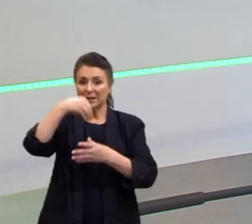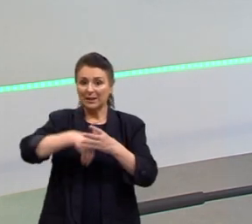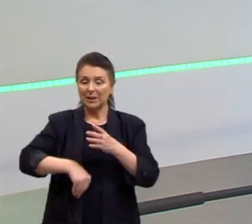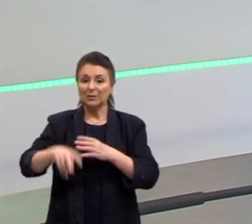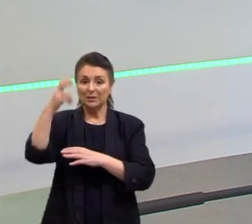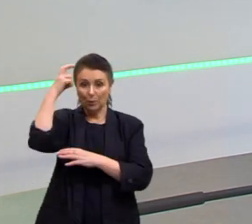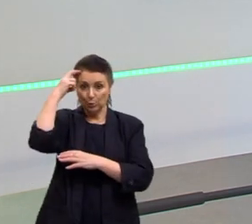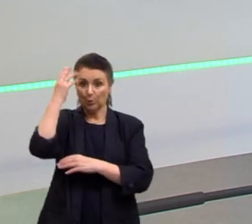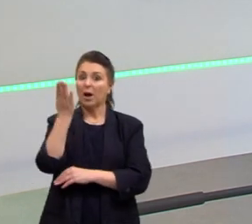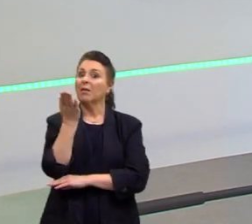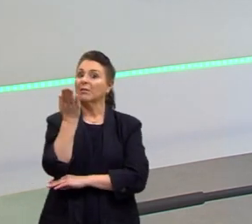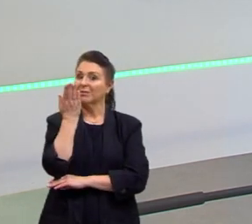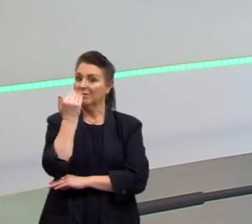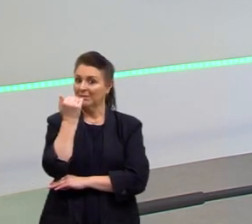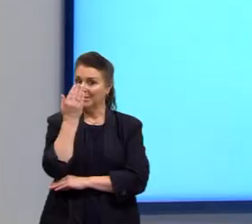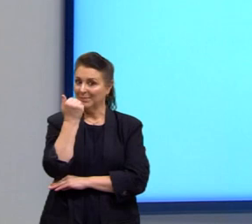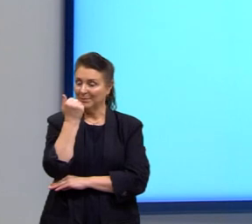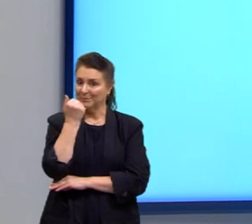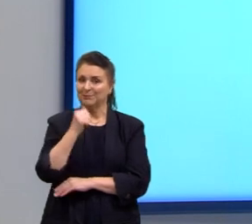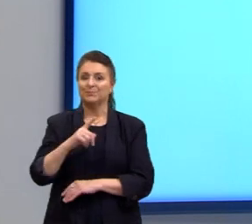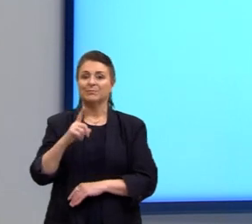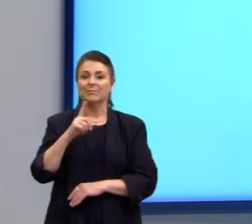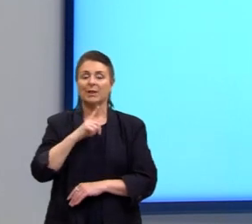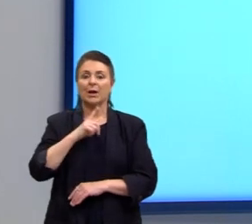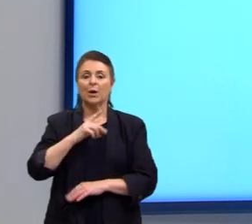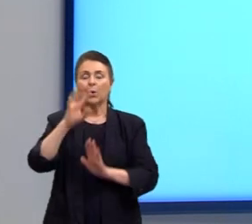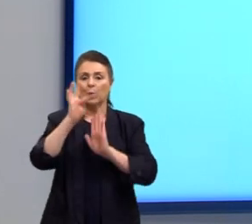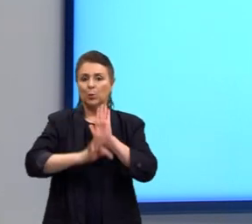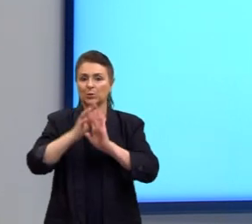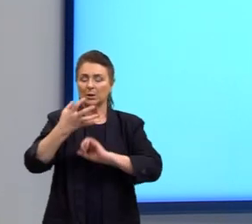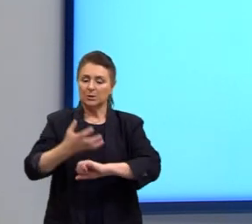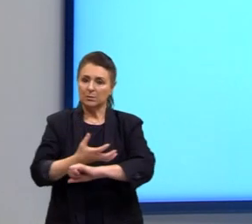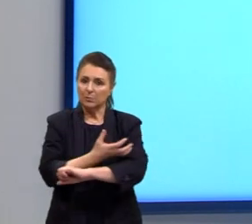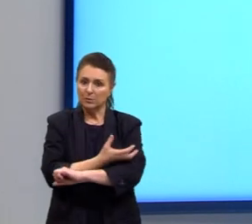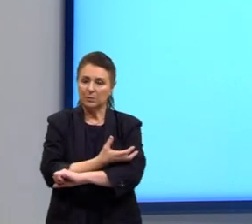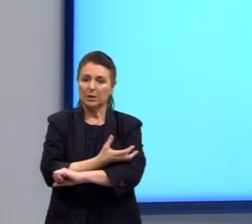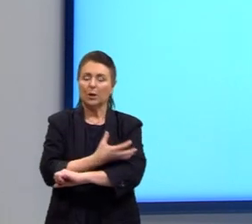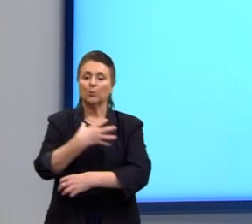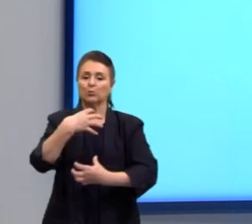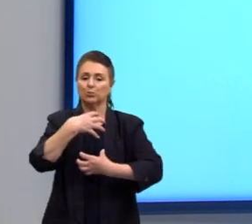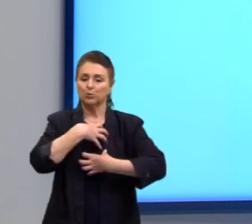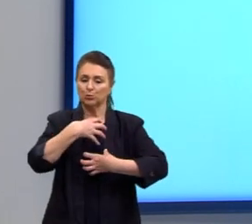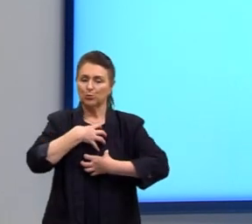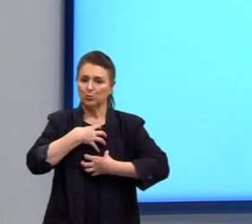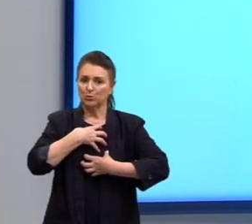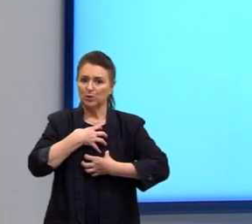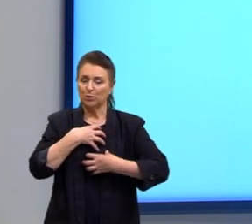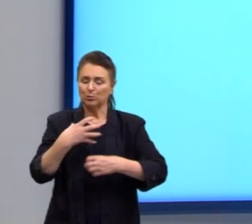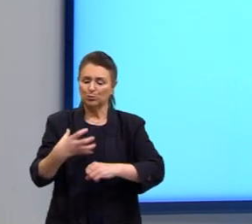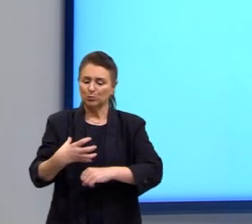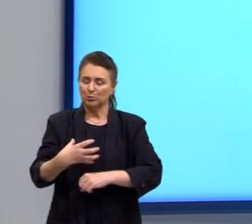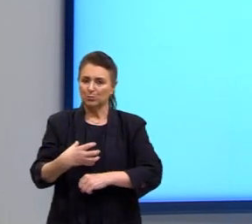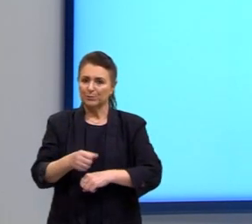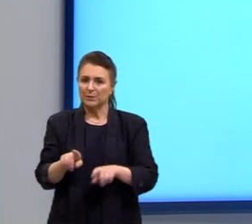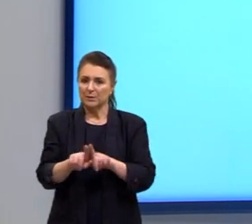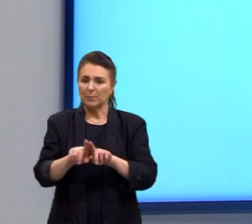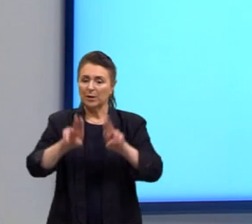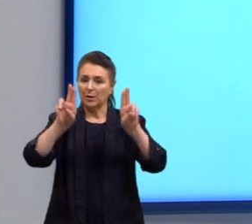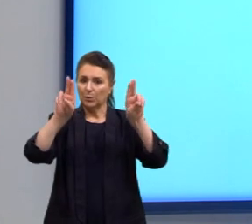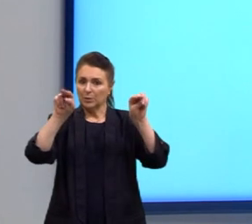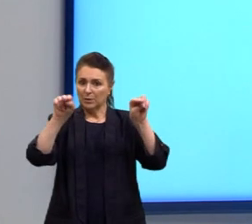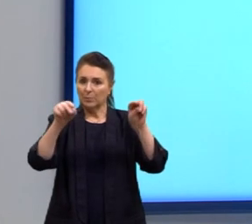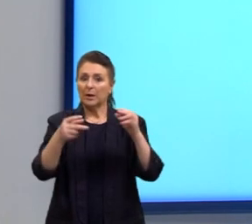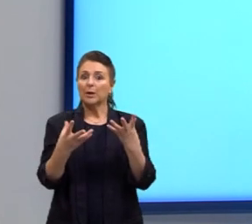gastronômica. O texto trata de emoções, estado de espírito, sentimento, relações humanas. Tema também muito